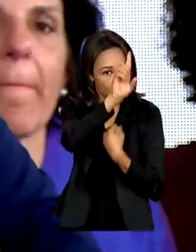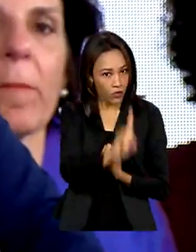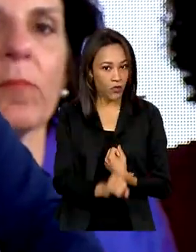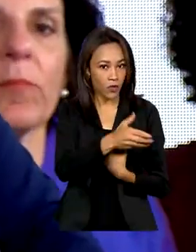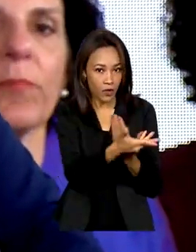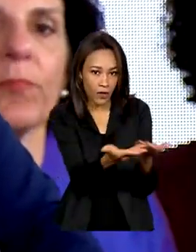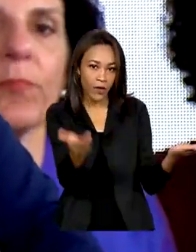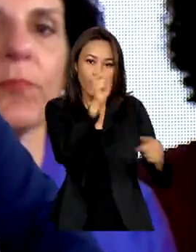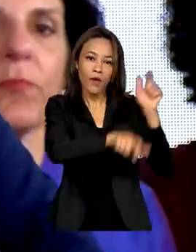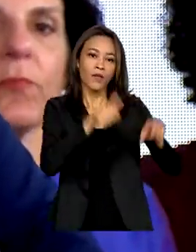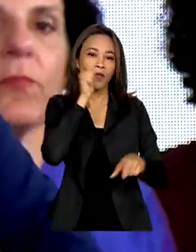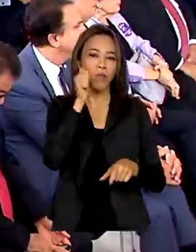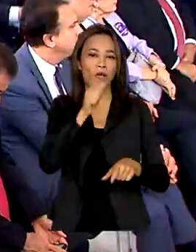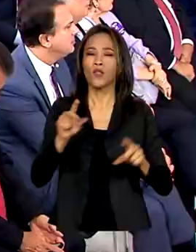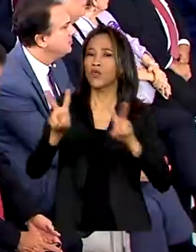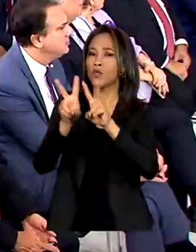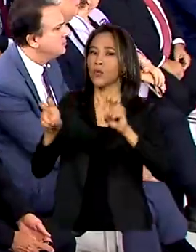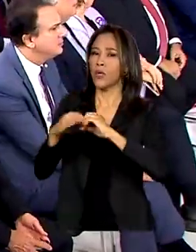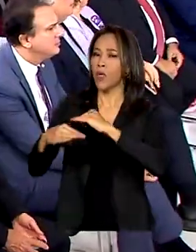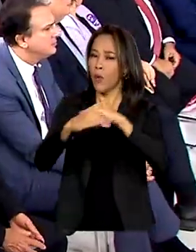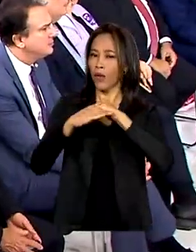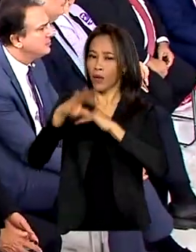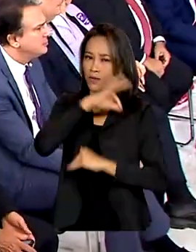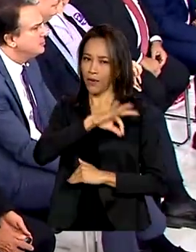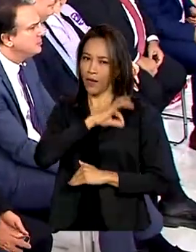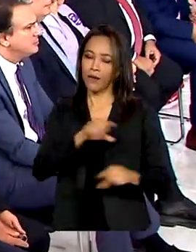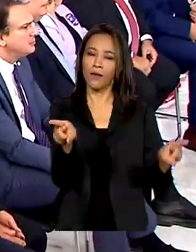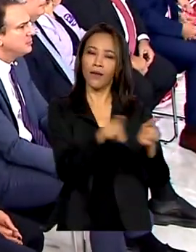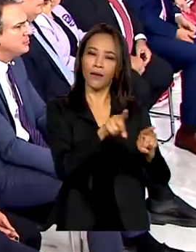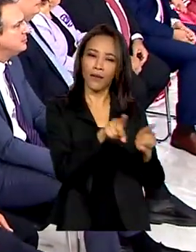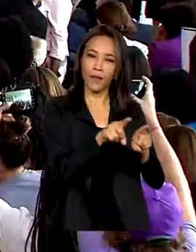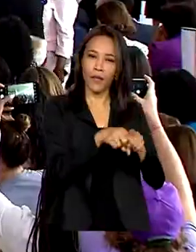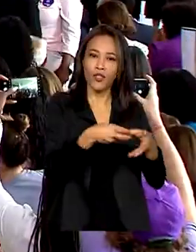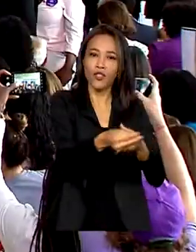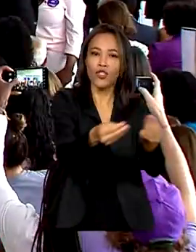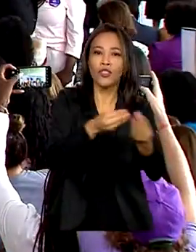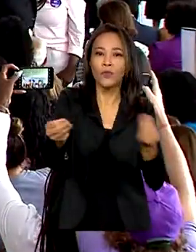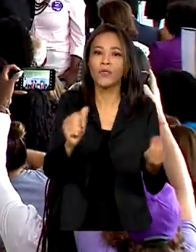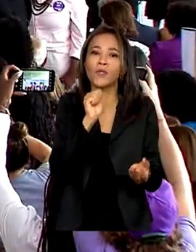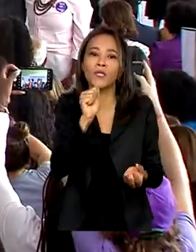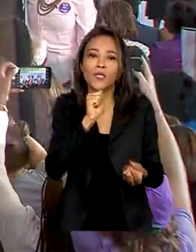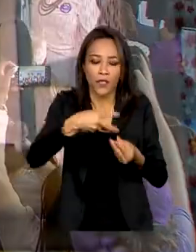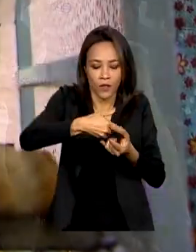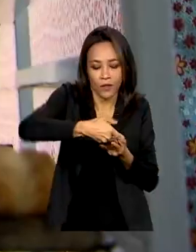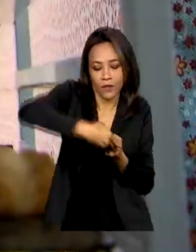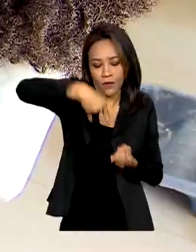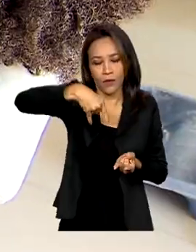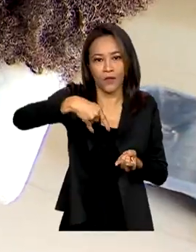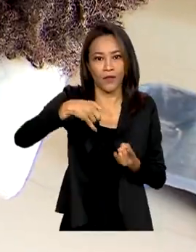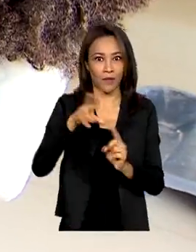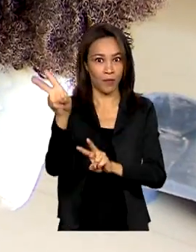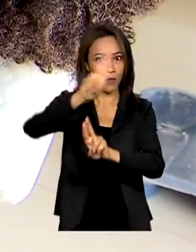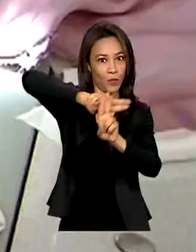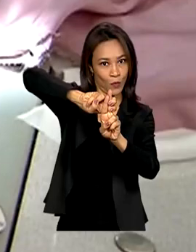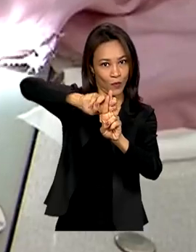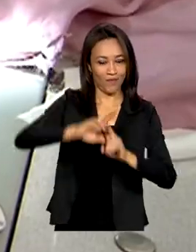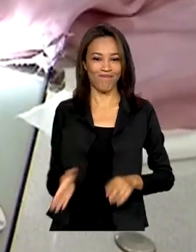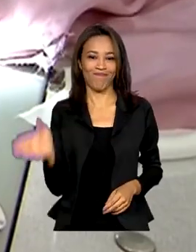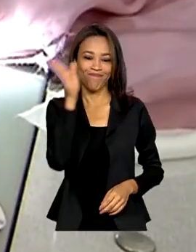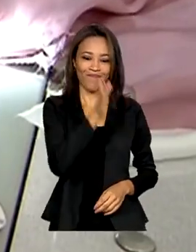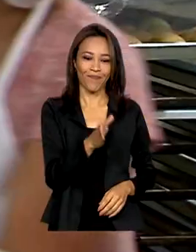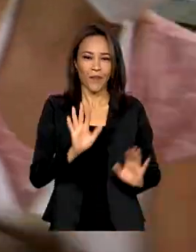ações que vão desde a igualdade salarial até a distribuição de absorventes no SUS. Incentivar o